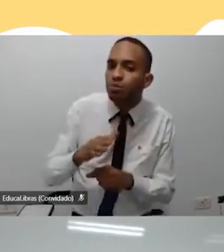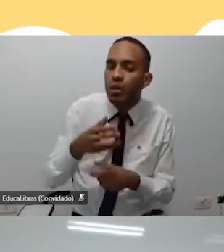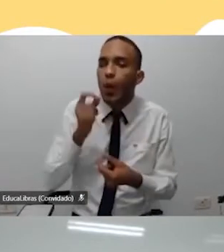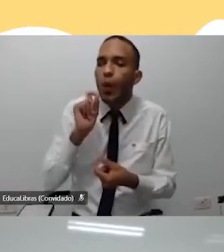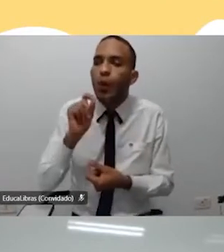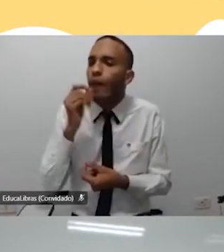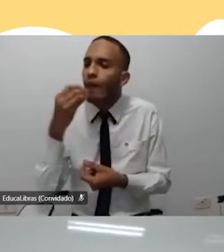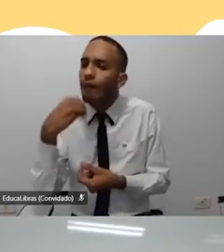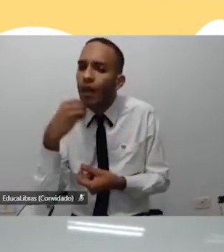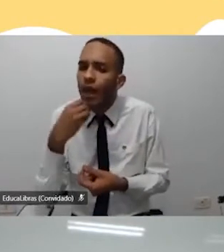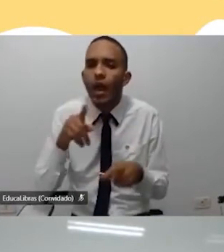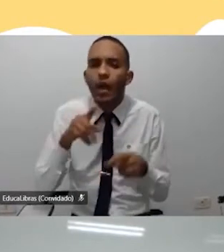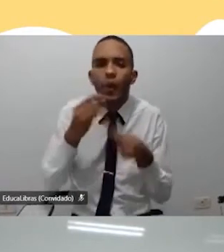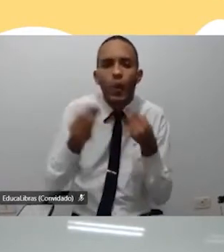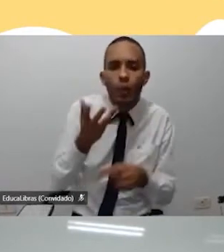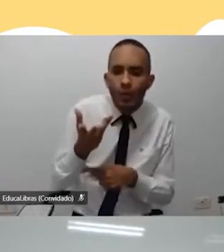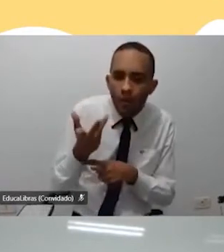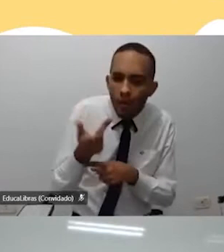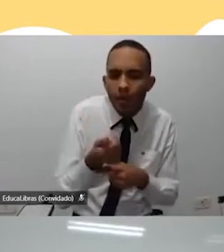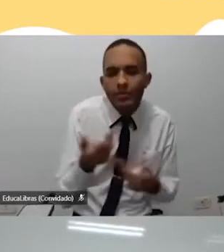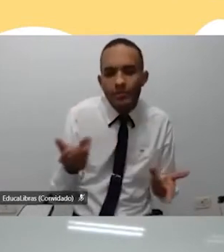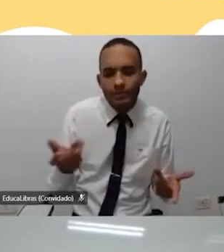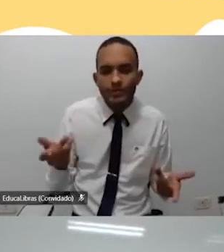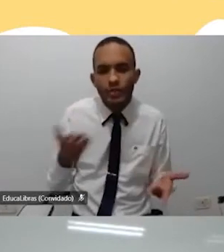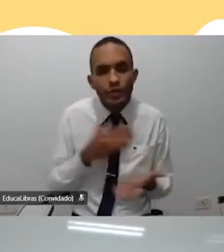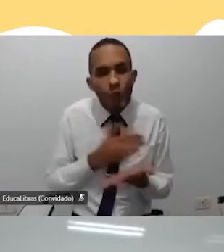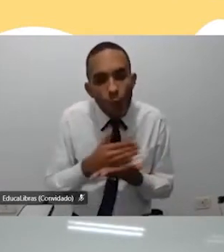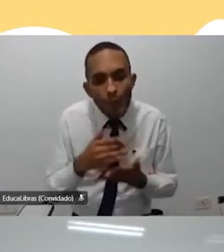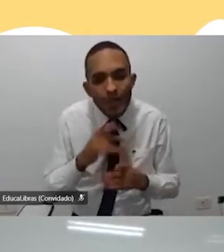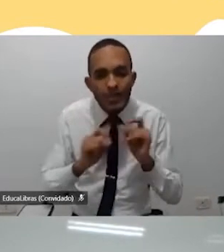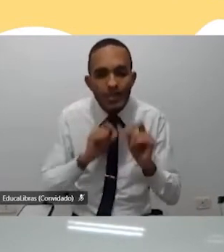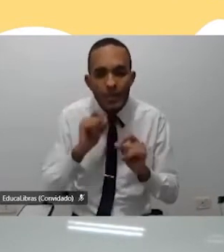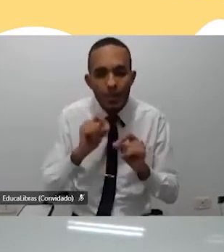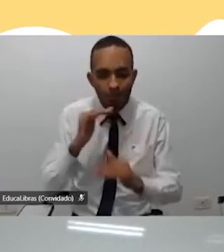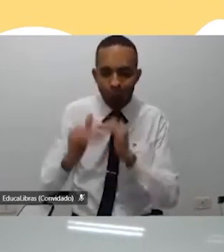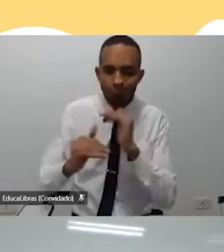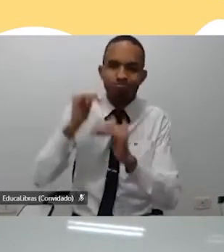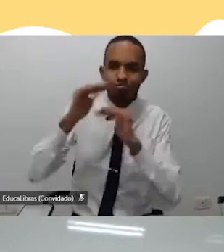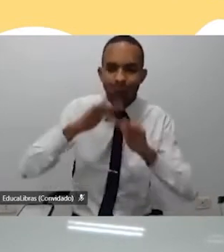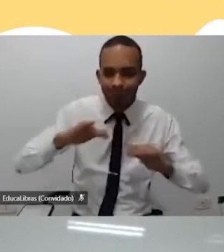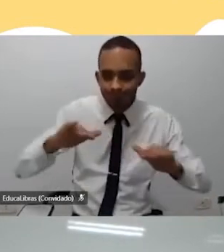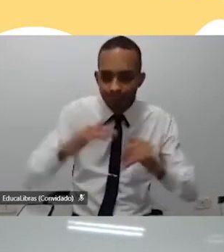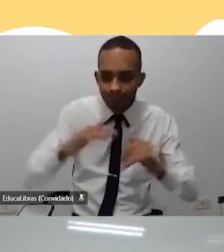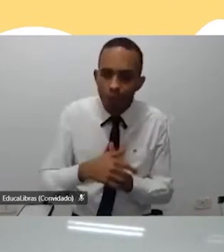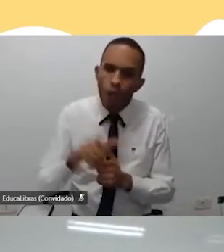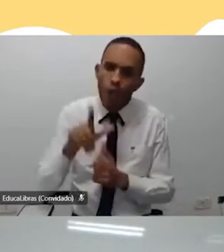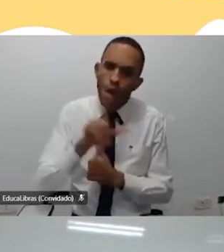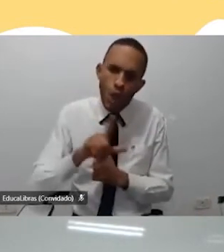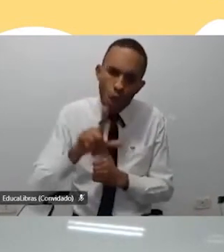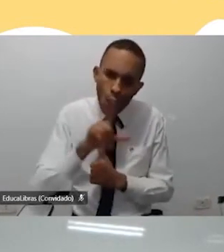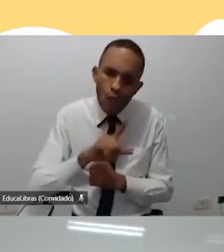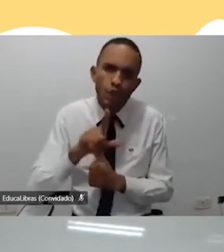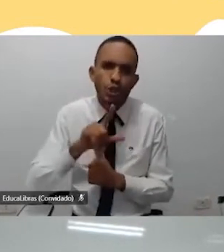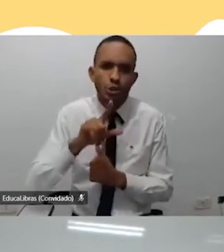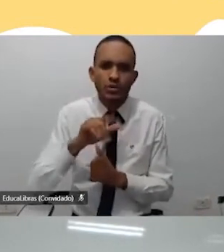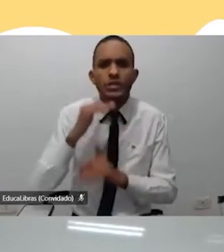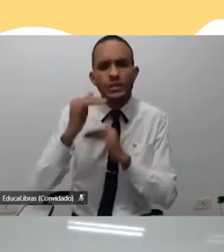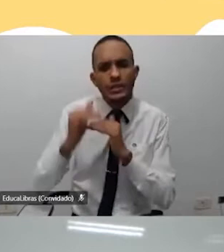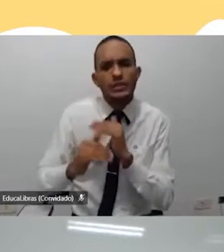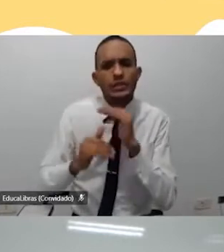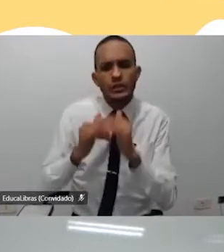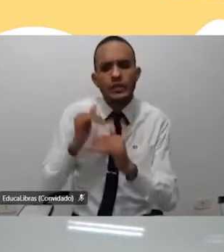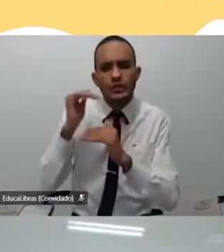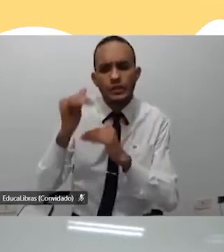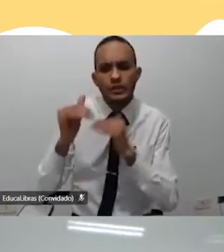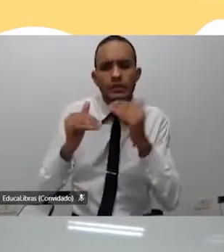fracos, as minhas habilidades, e aí comecei a desenvolver isso, né? Lógico que eu ainda estou desenvolvendo, a gente desenvolve isso